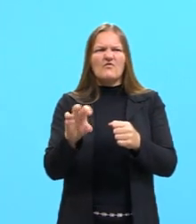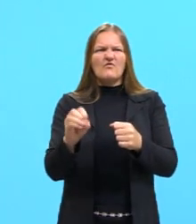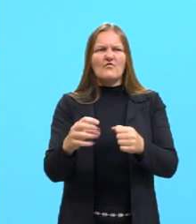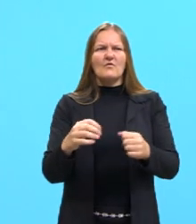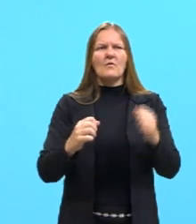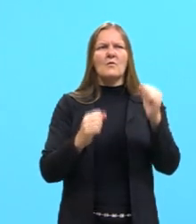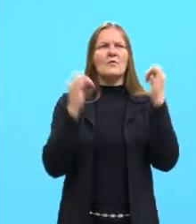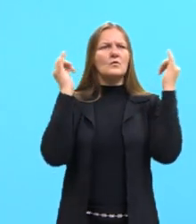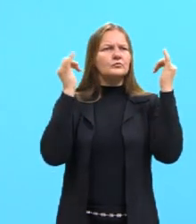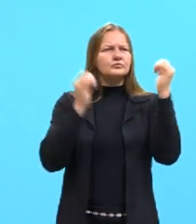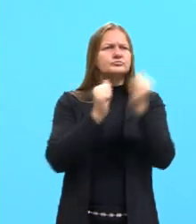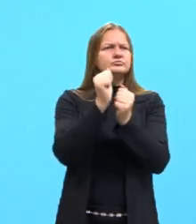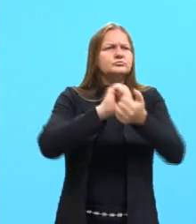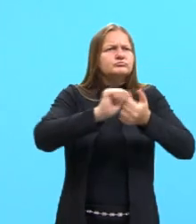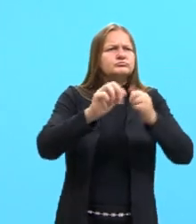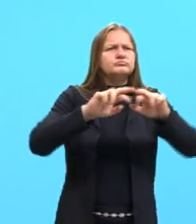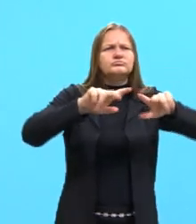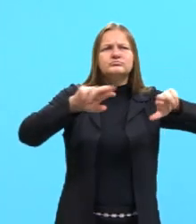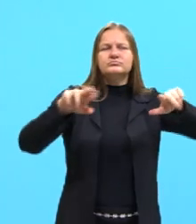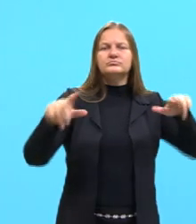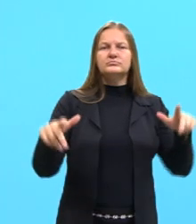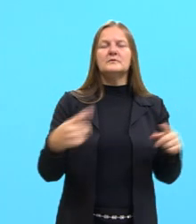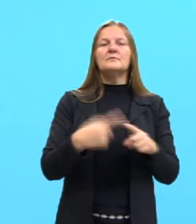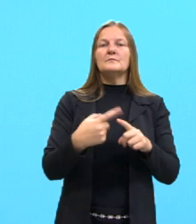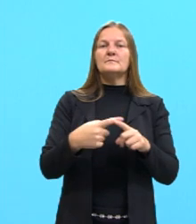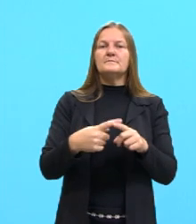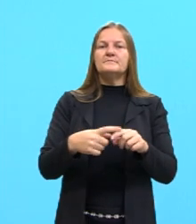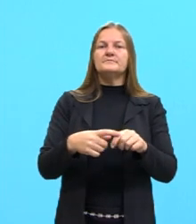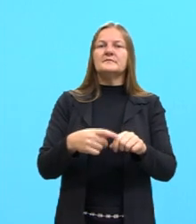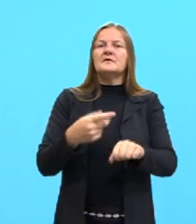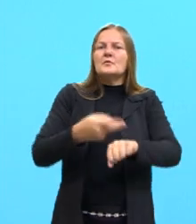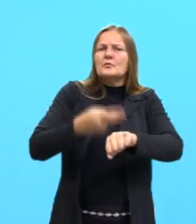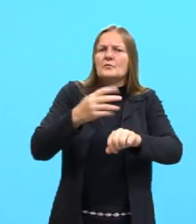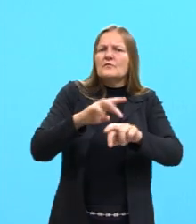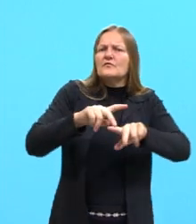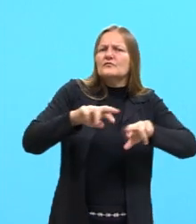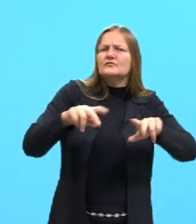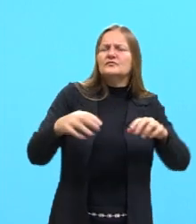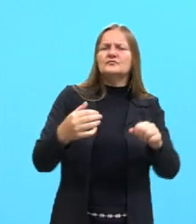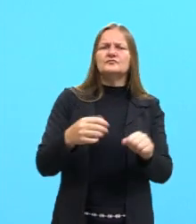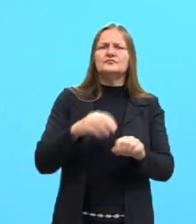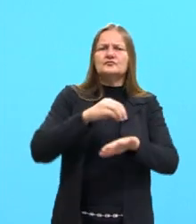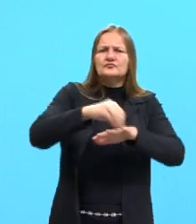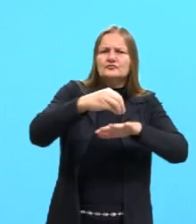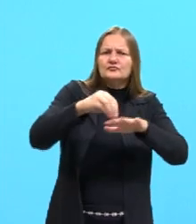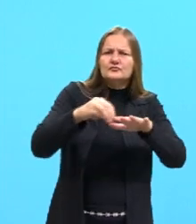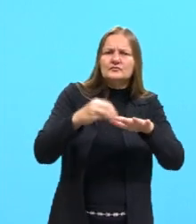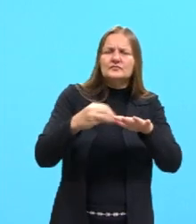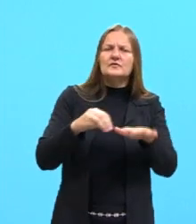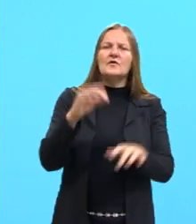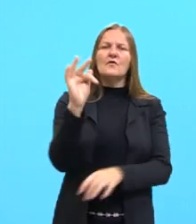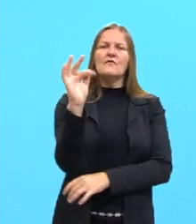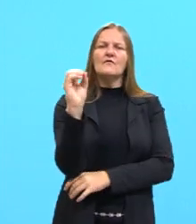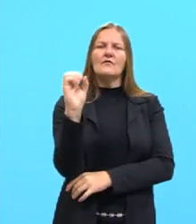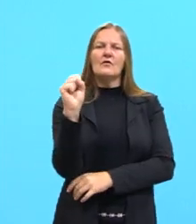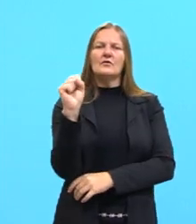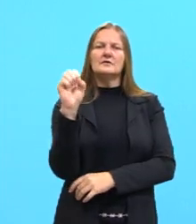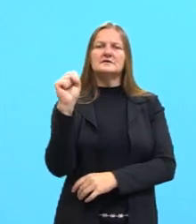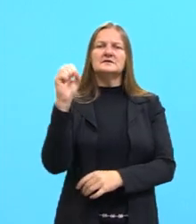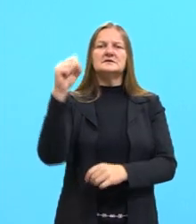da questão dos combustíveis fósseis, porque a chuva ácida é produzida por, ela forma